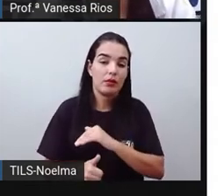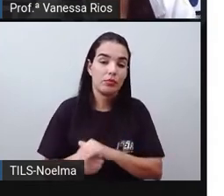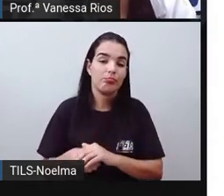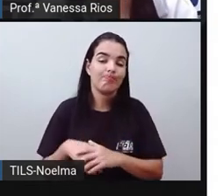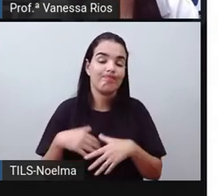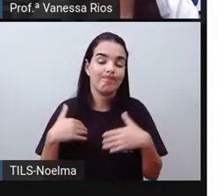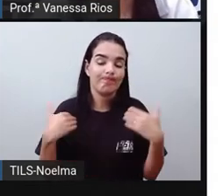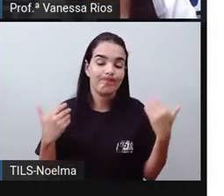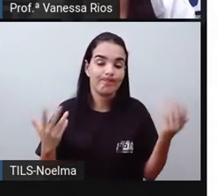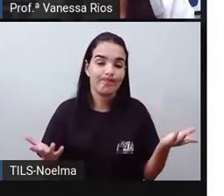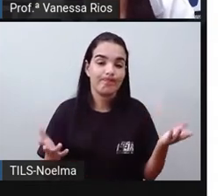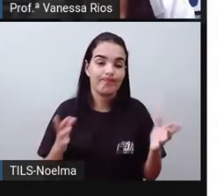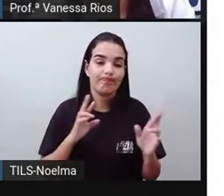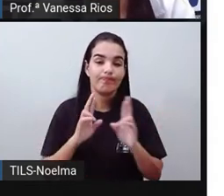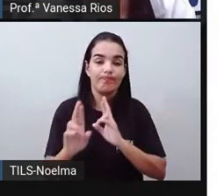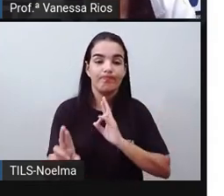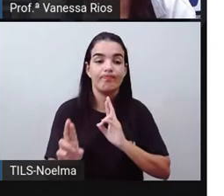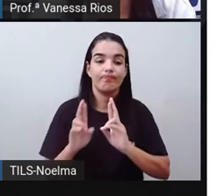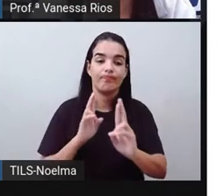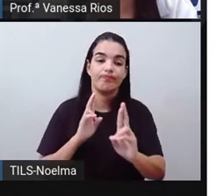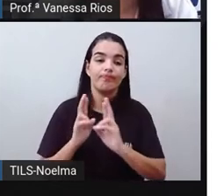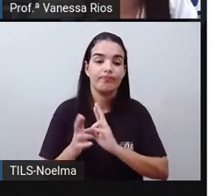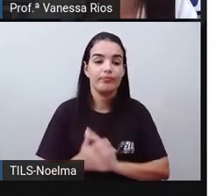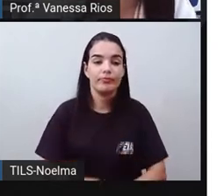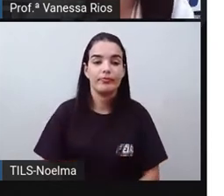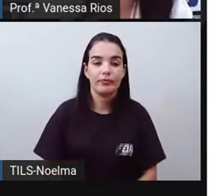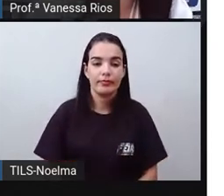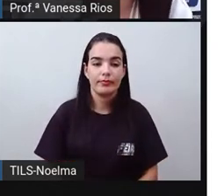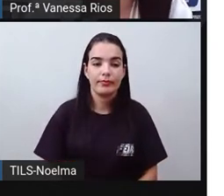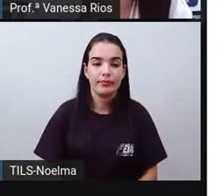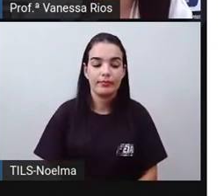colocados nessas vias de transportes diferentes.